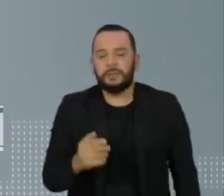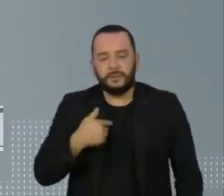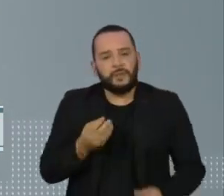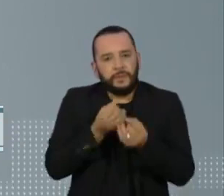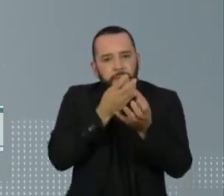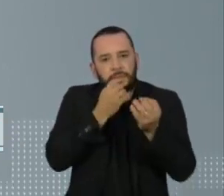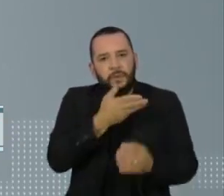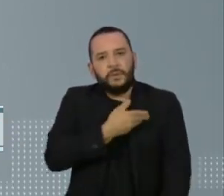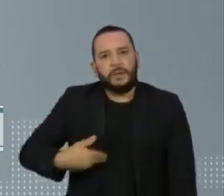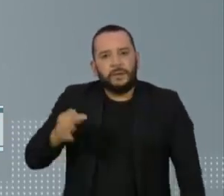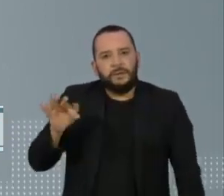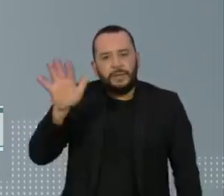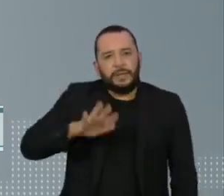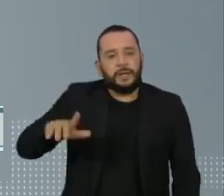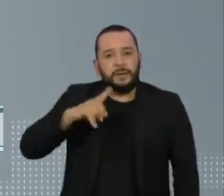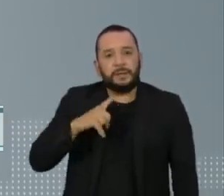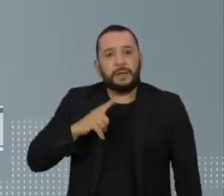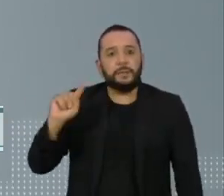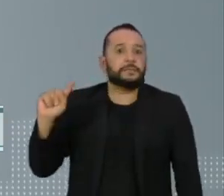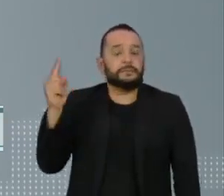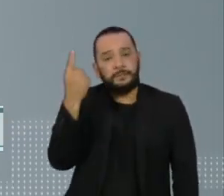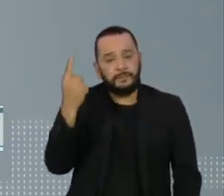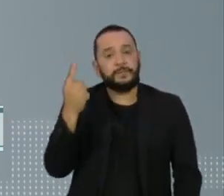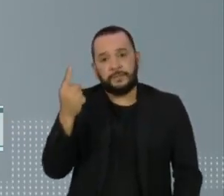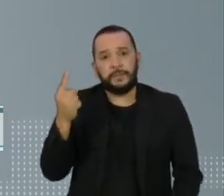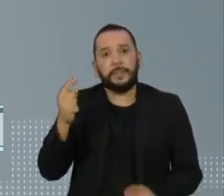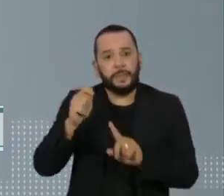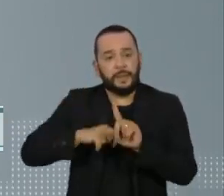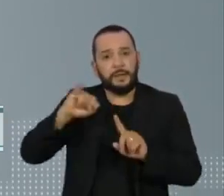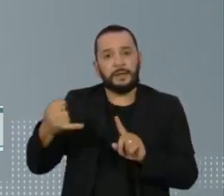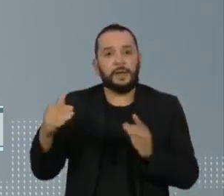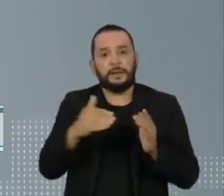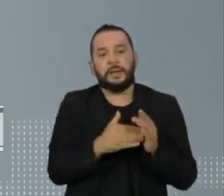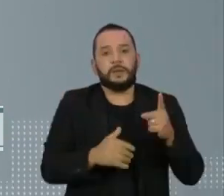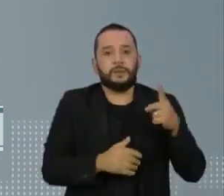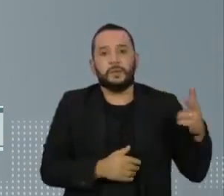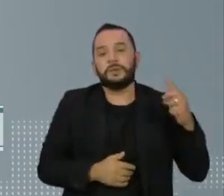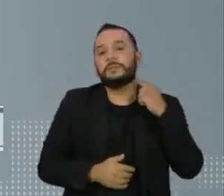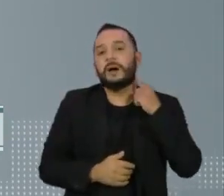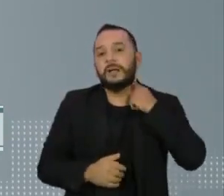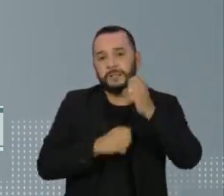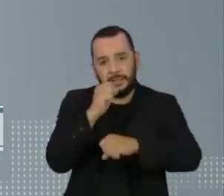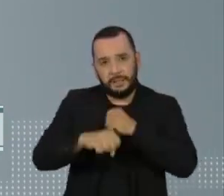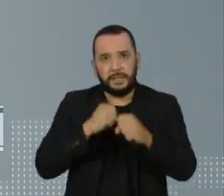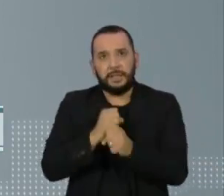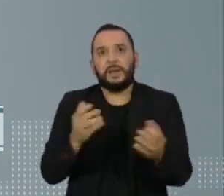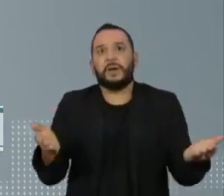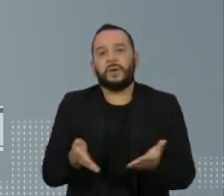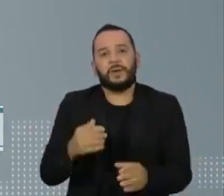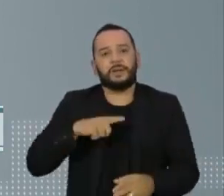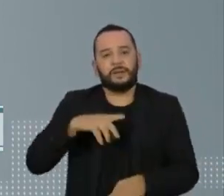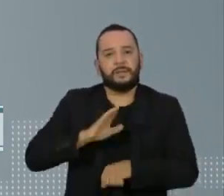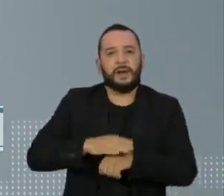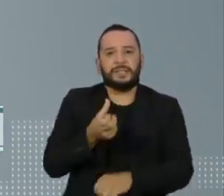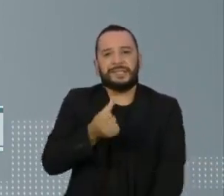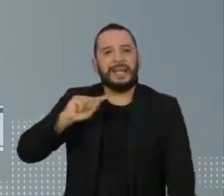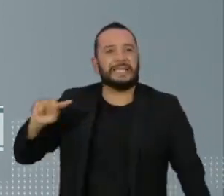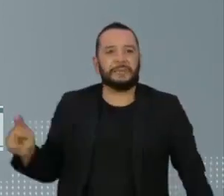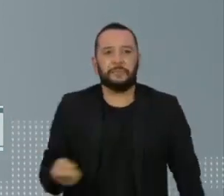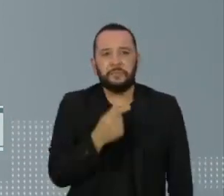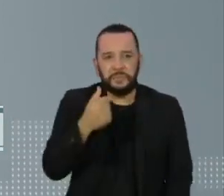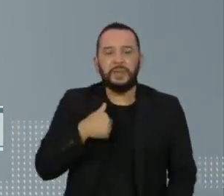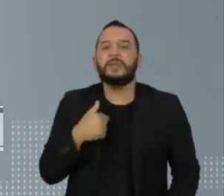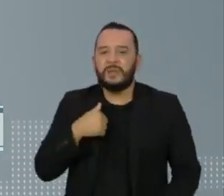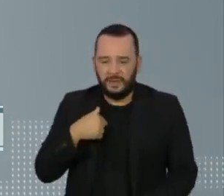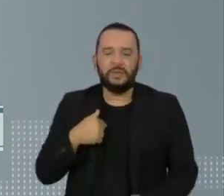mostram que entre 1º de janeiro e 12 de maio deste ano foram registradas mais de 6 mil ocorrências de